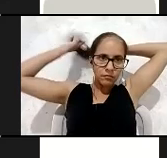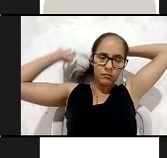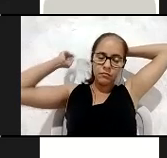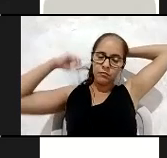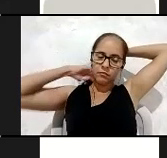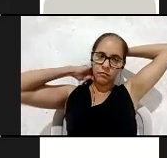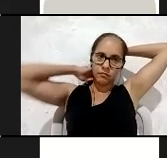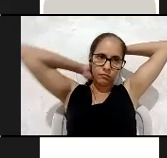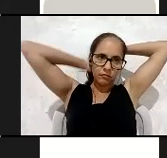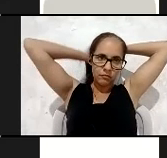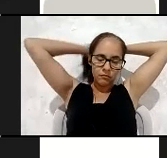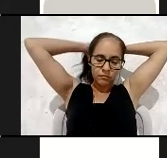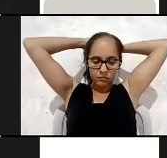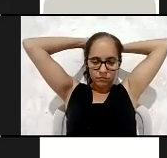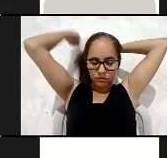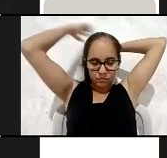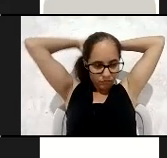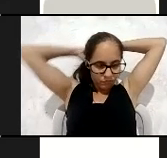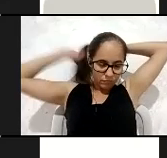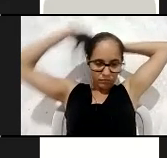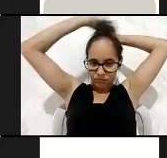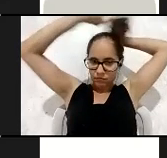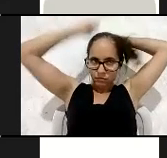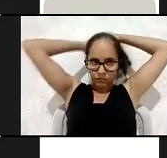a fim de que esses elementos